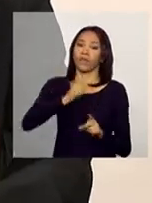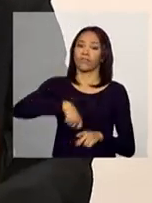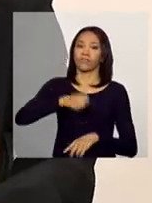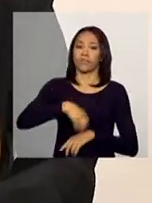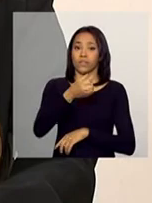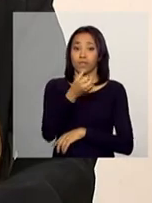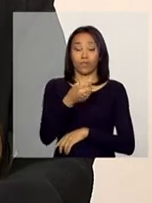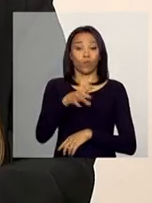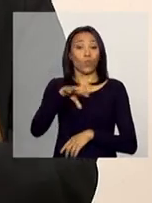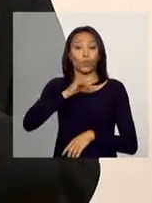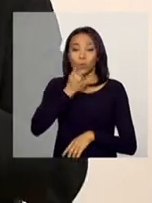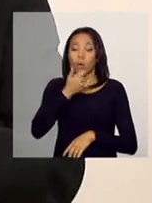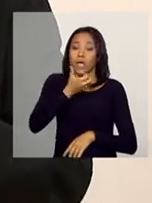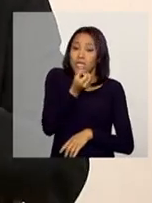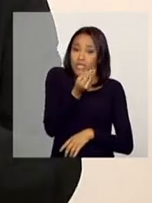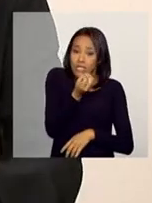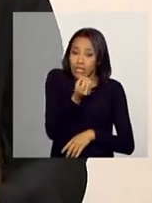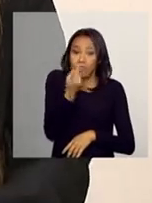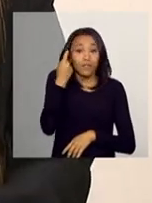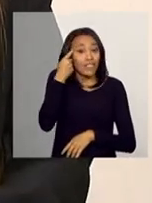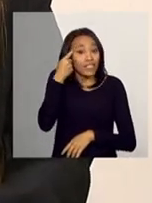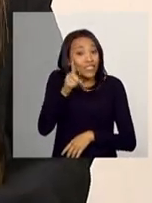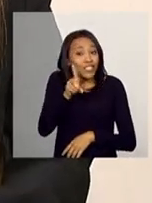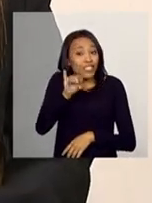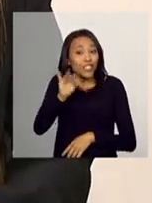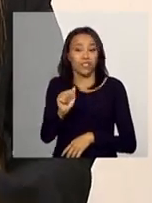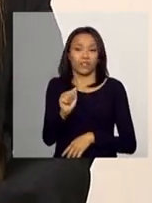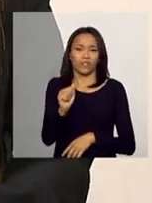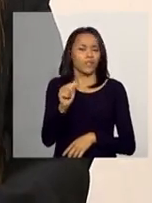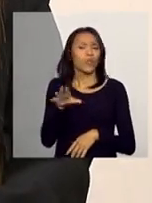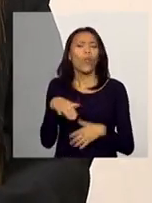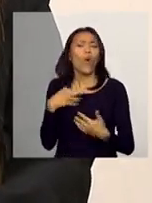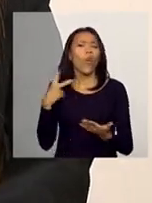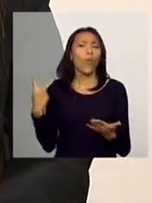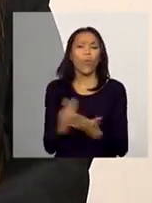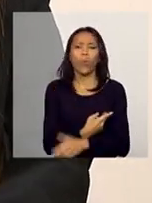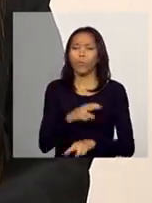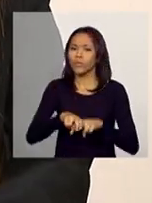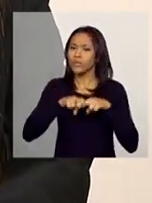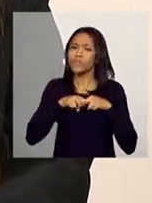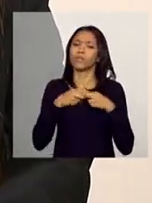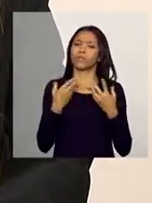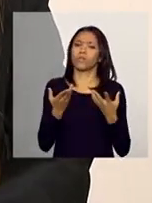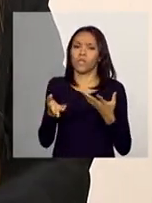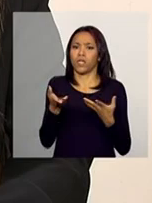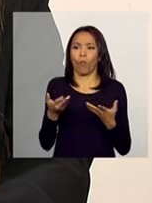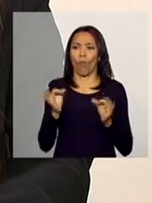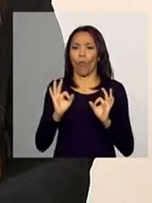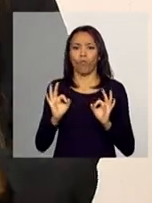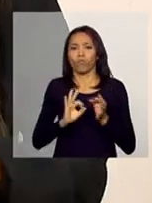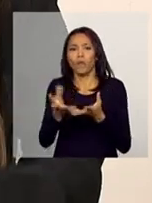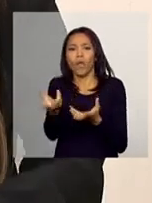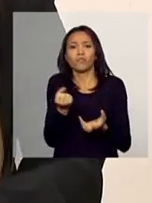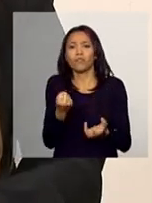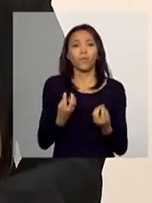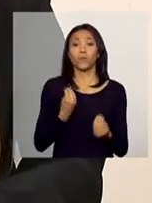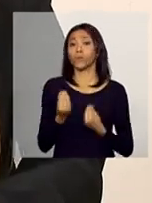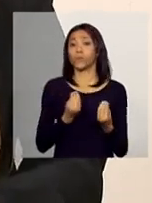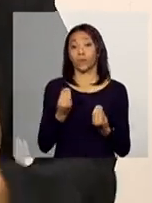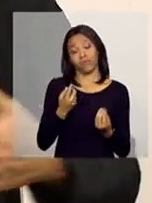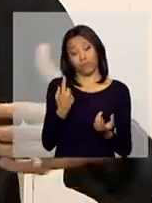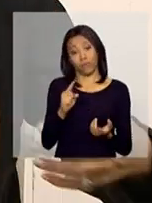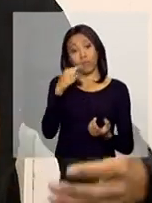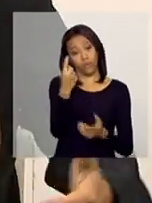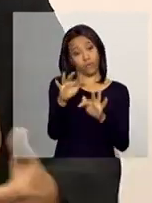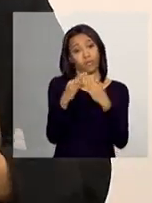benefício, e tem motivos para esse descumprimento. Motivos que podem sinalizar vulnerabilidade, e aí a família é uma só,